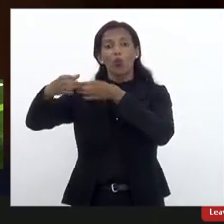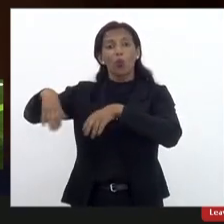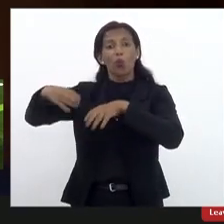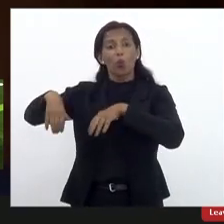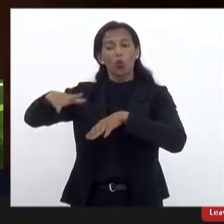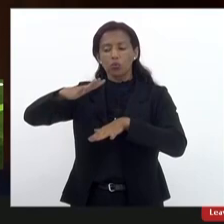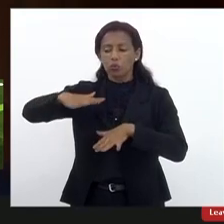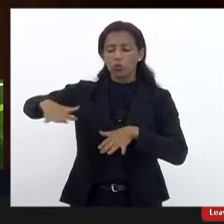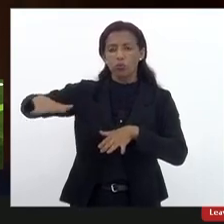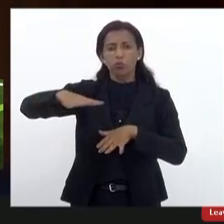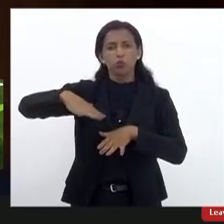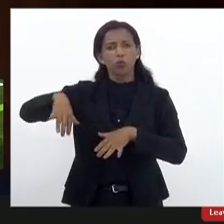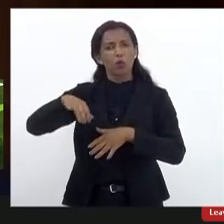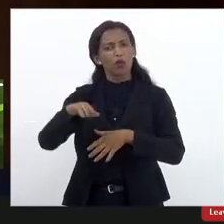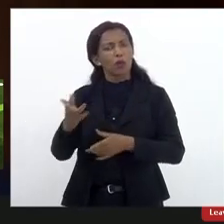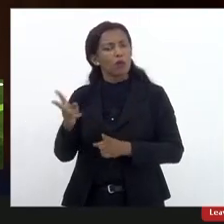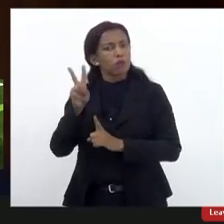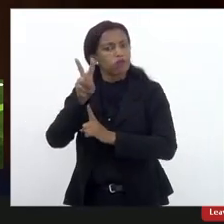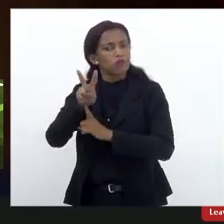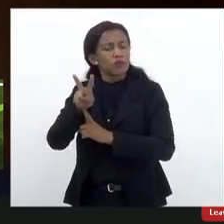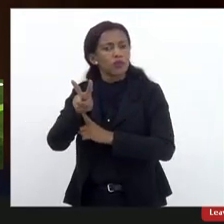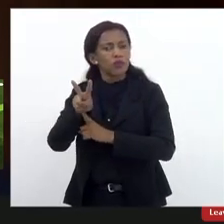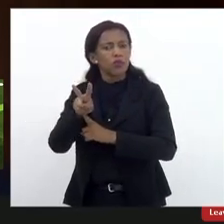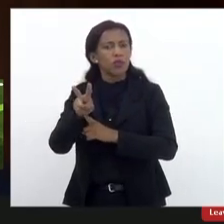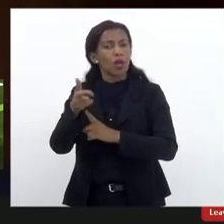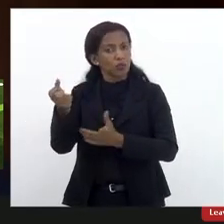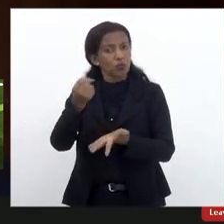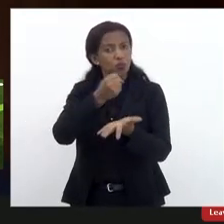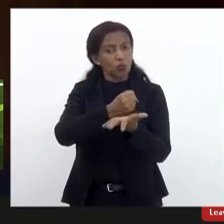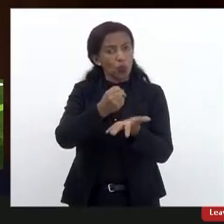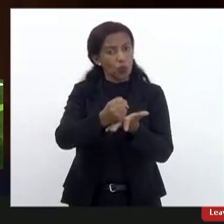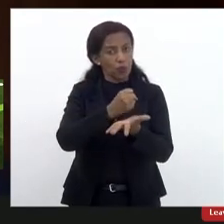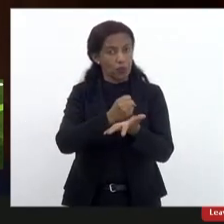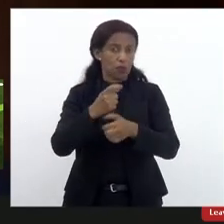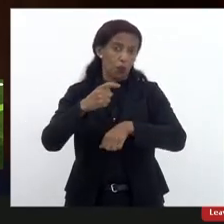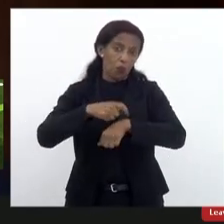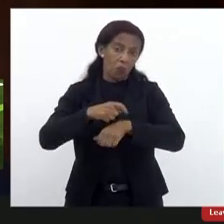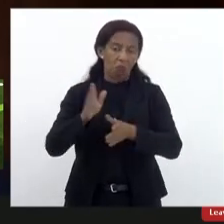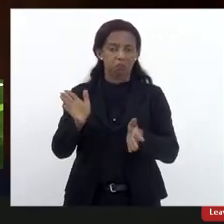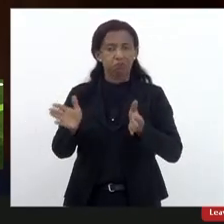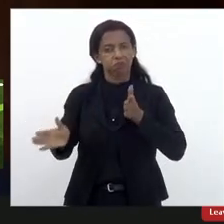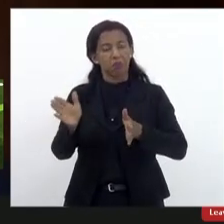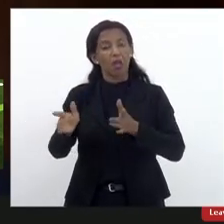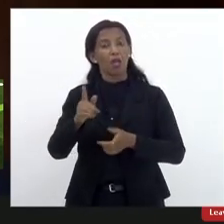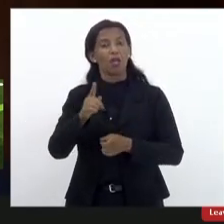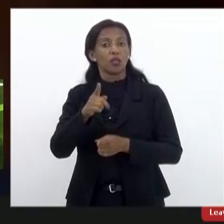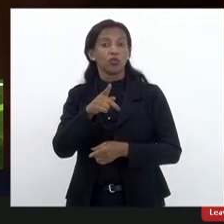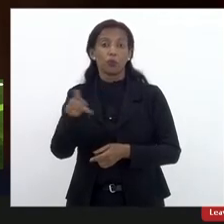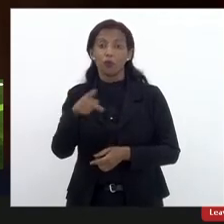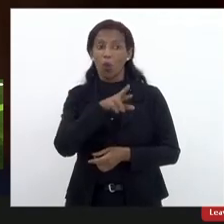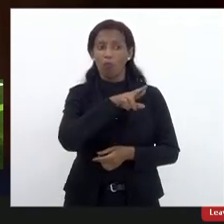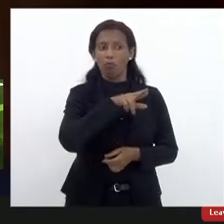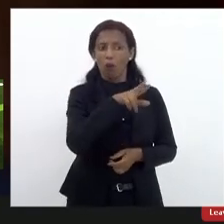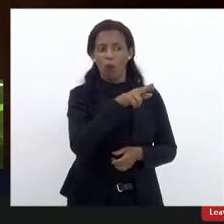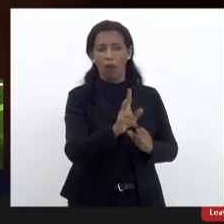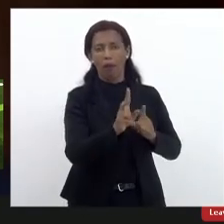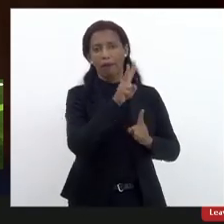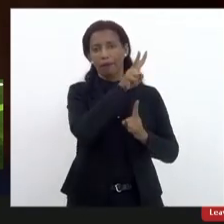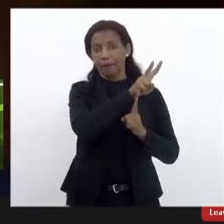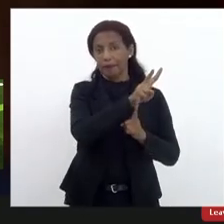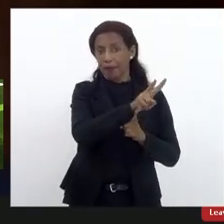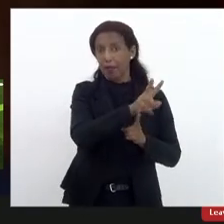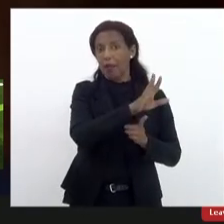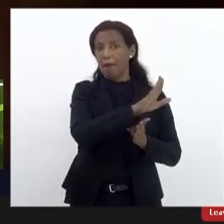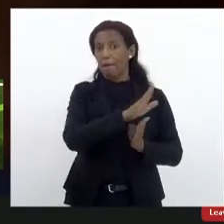Então, inclusive, recentemente, autorizamos a contratação temporária de professores não indígenas, mas desde